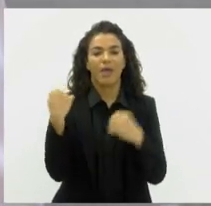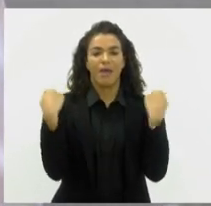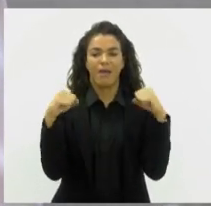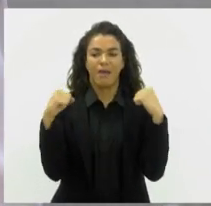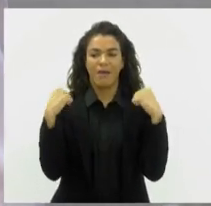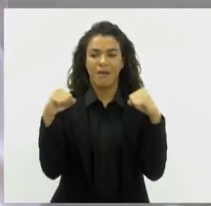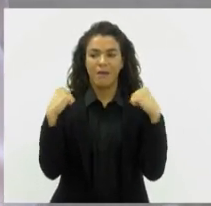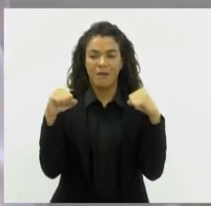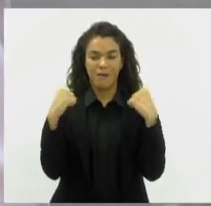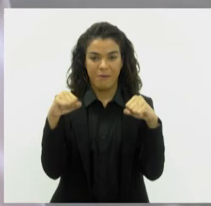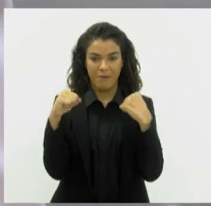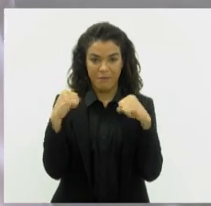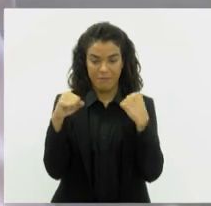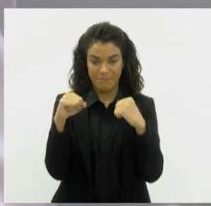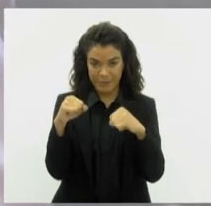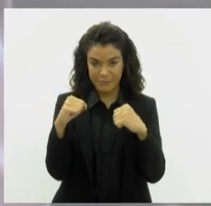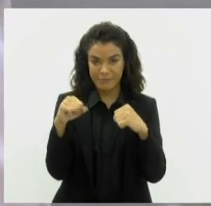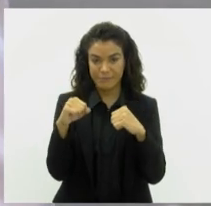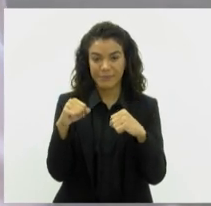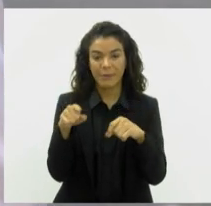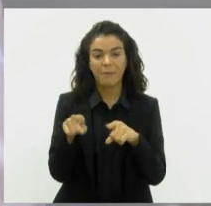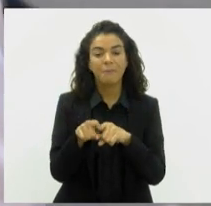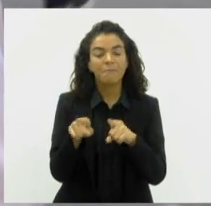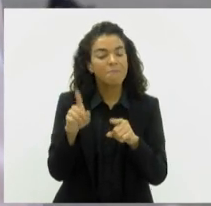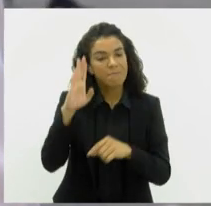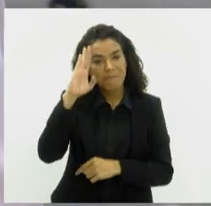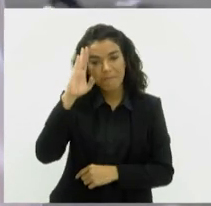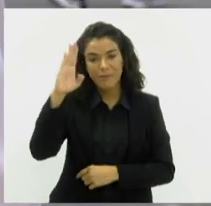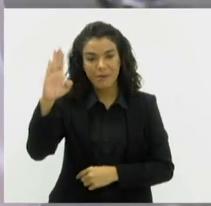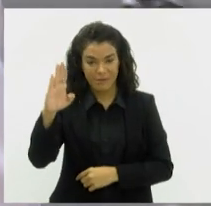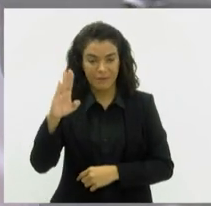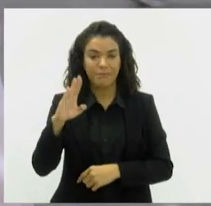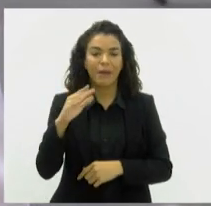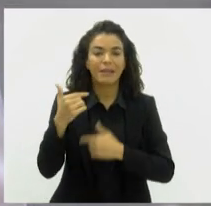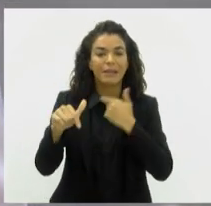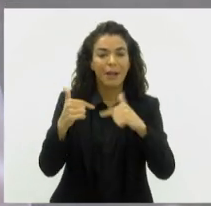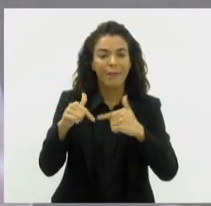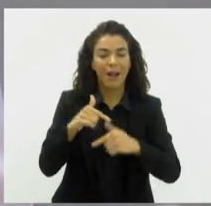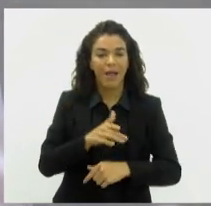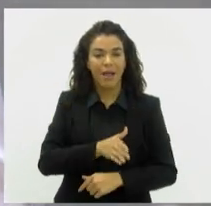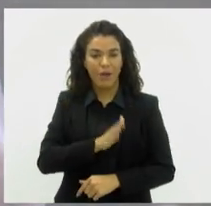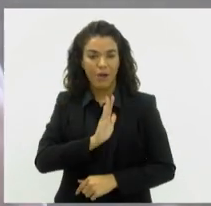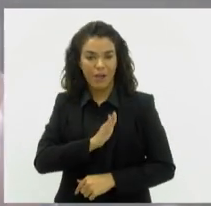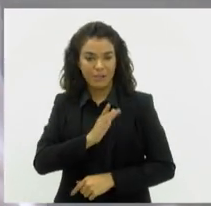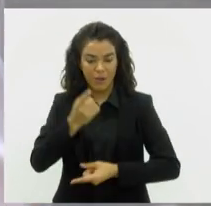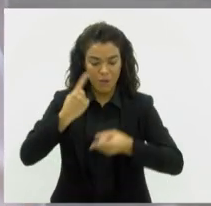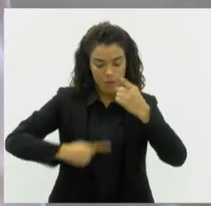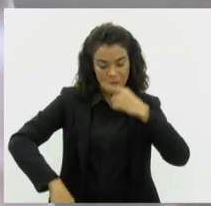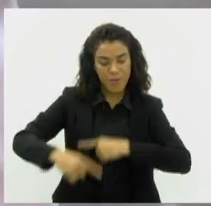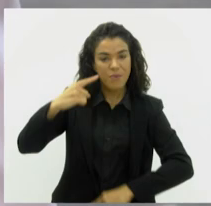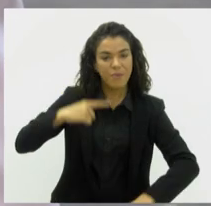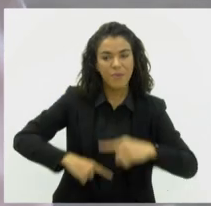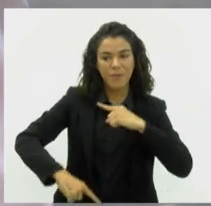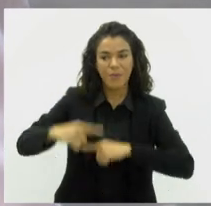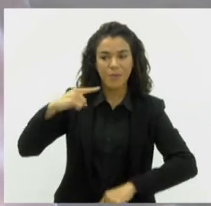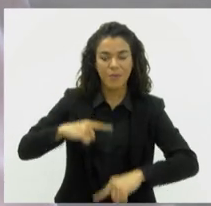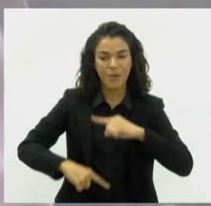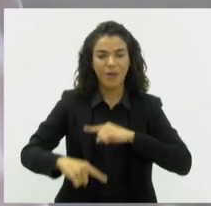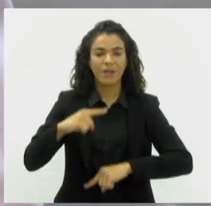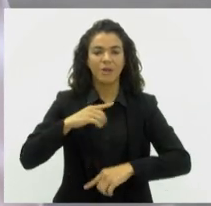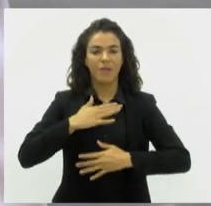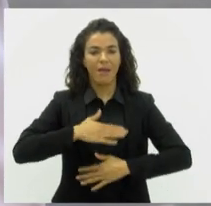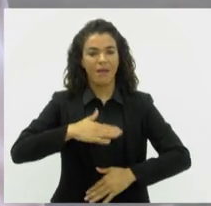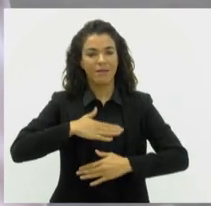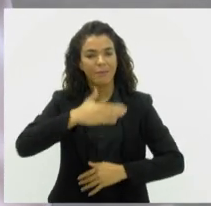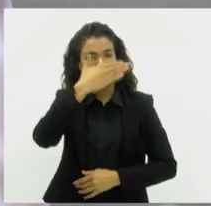física, principalmente uma atividade física aeróbica, para poder não só trabalhar a parte cardiovascular, mas também o relaxamento